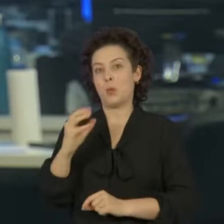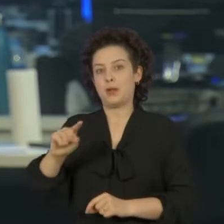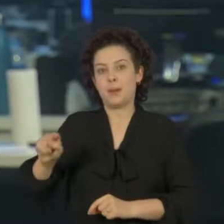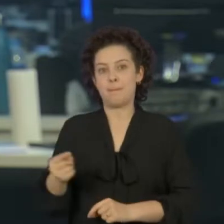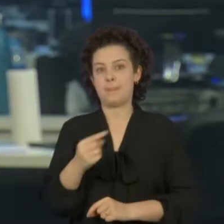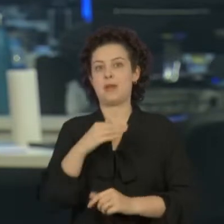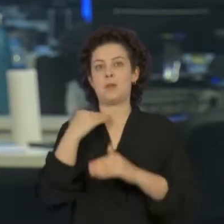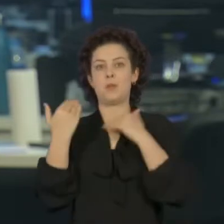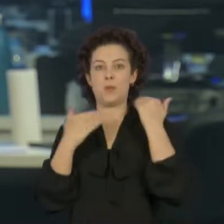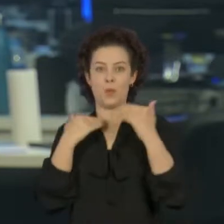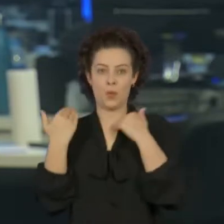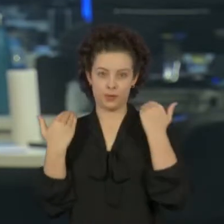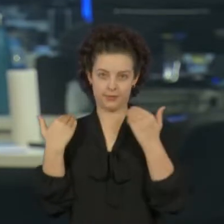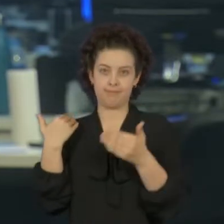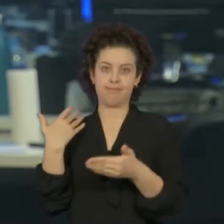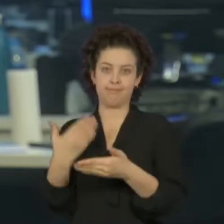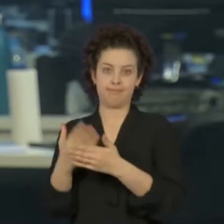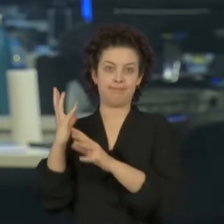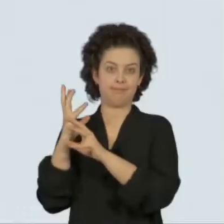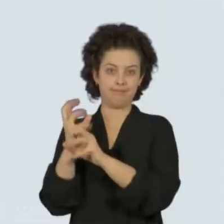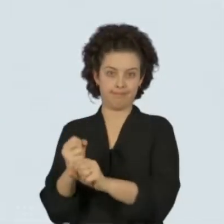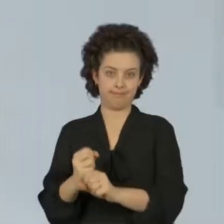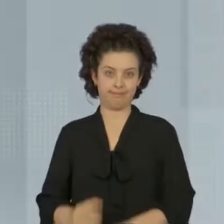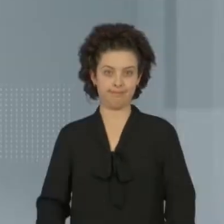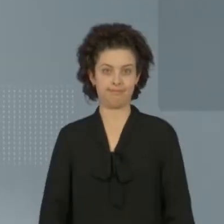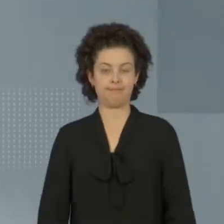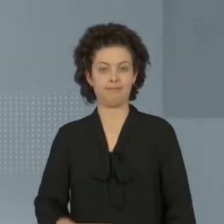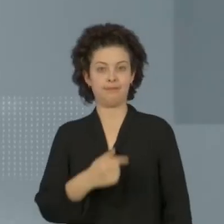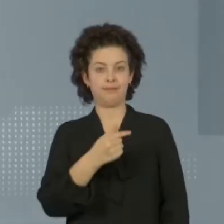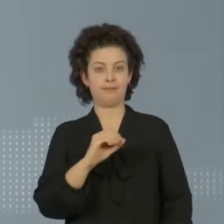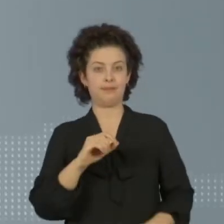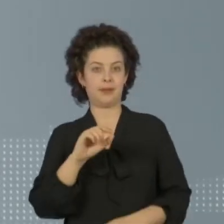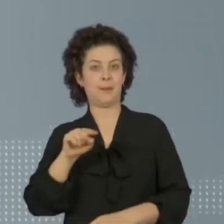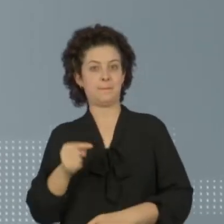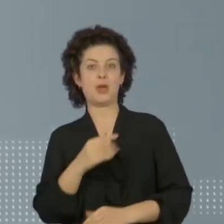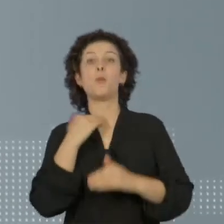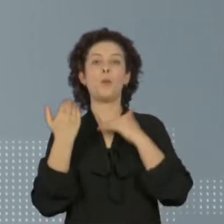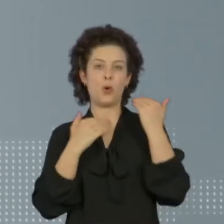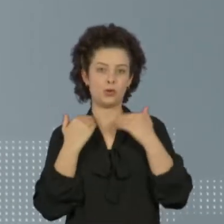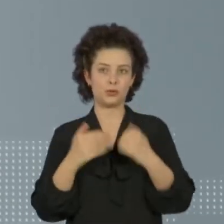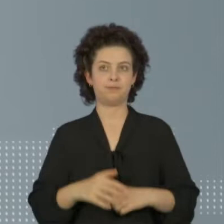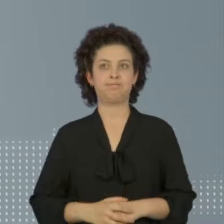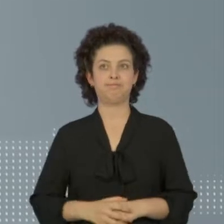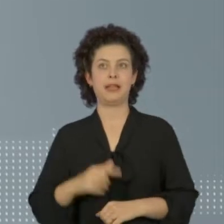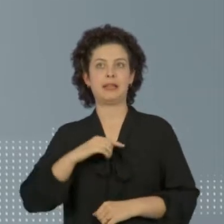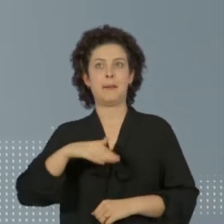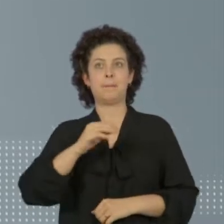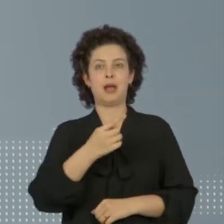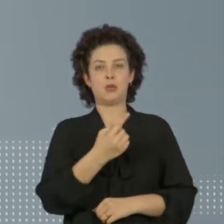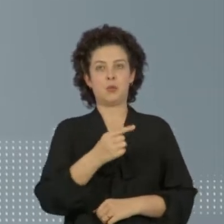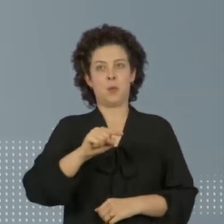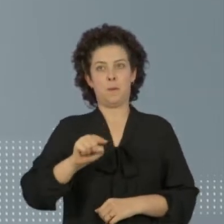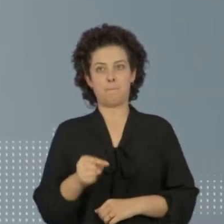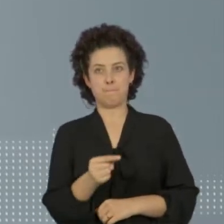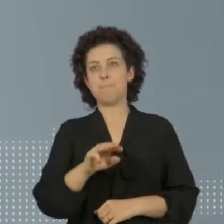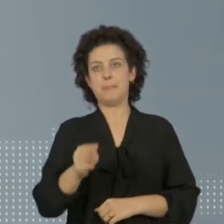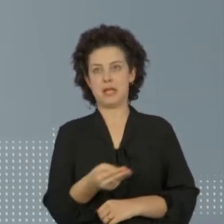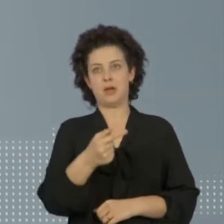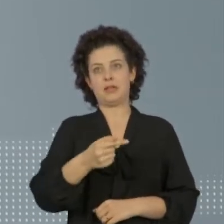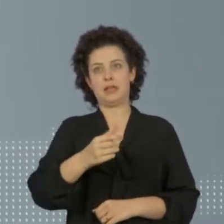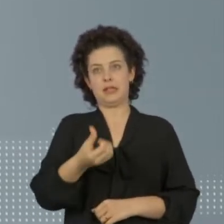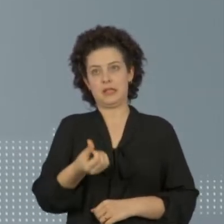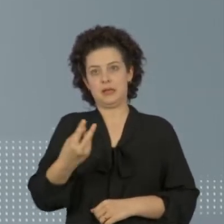de 70 mil mortos pela Covid-19. Já são mais de 1 milhão 762 mil casos e